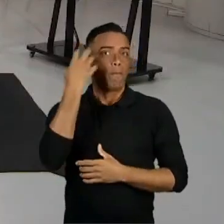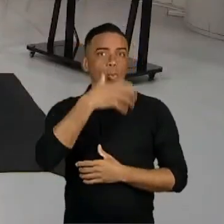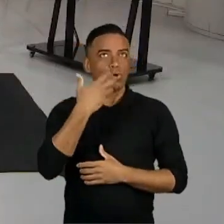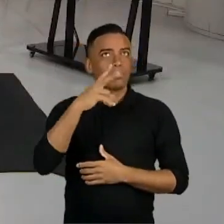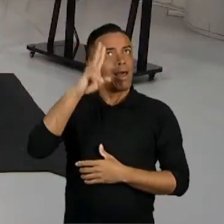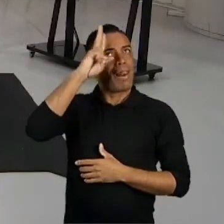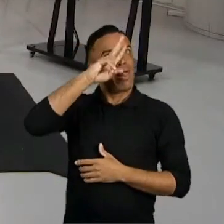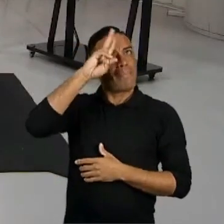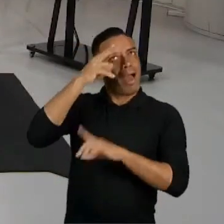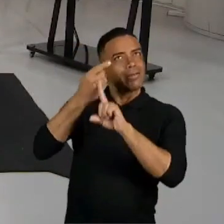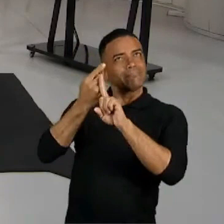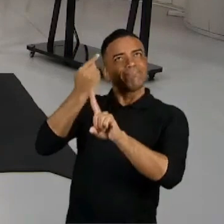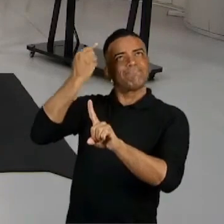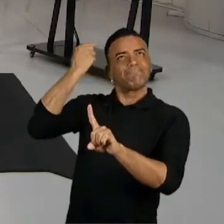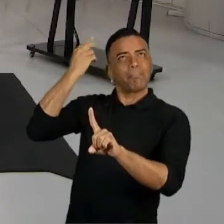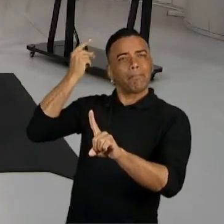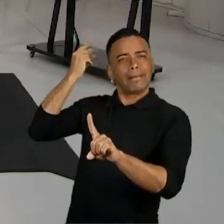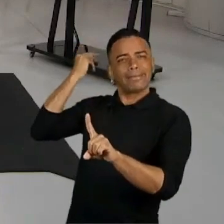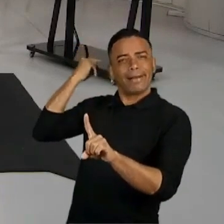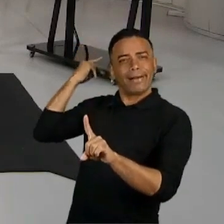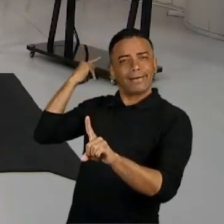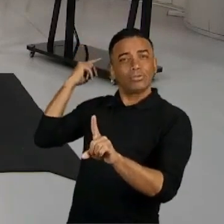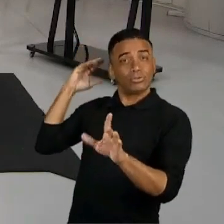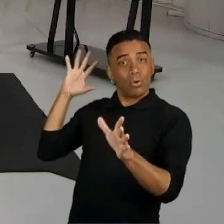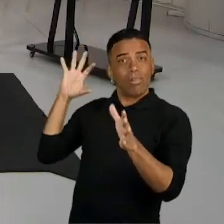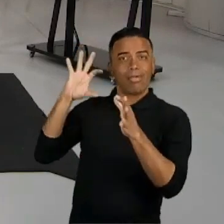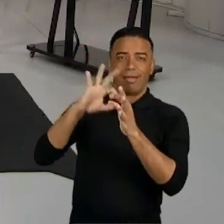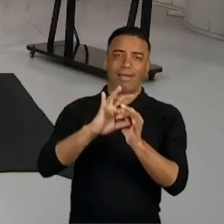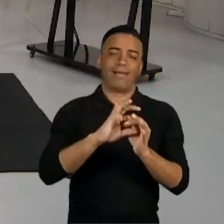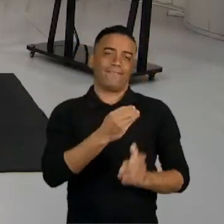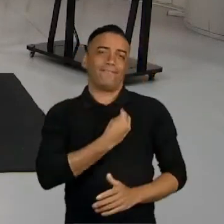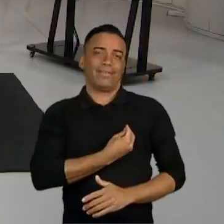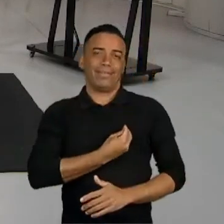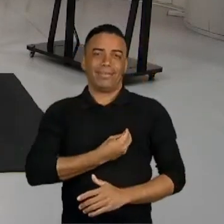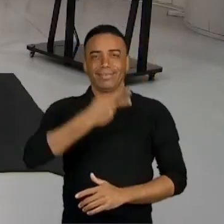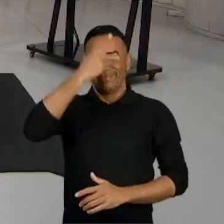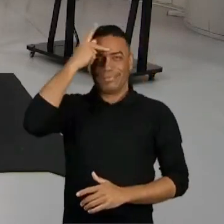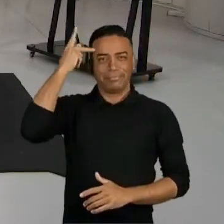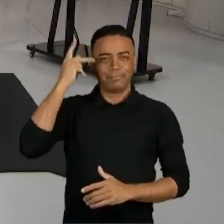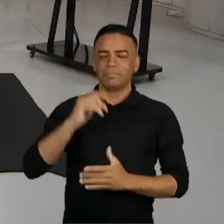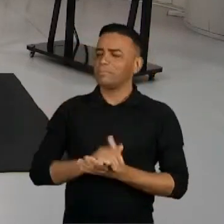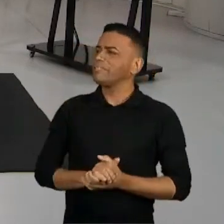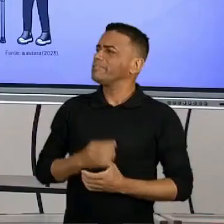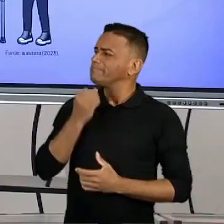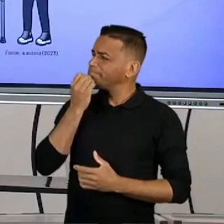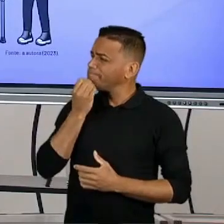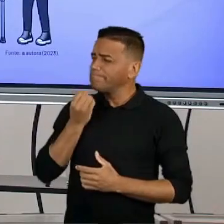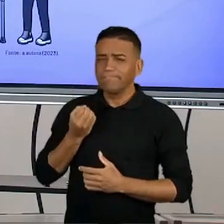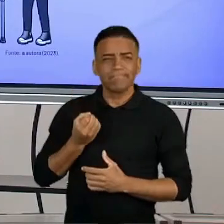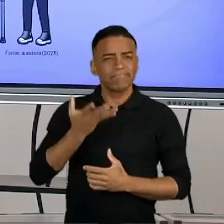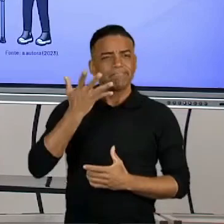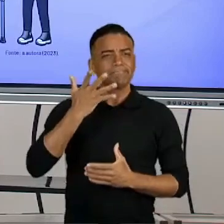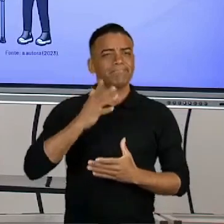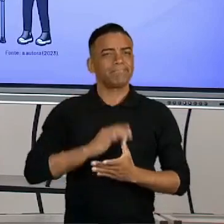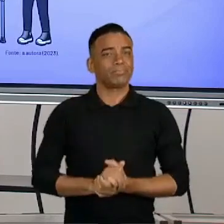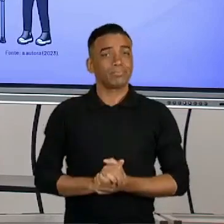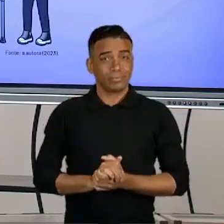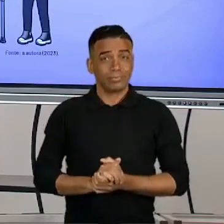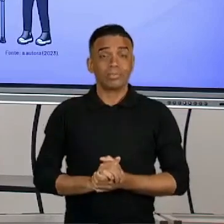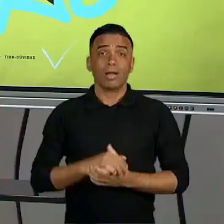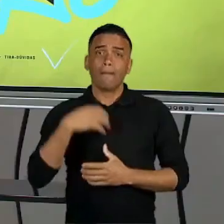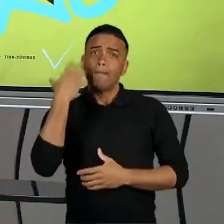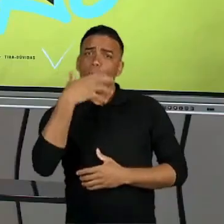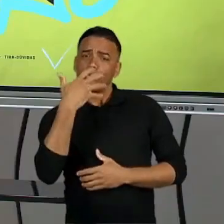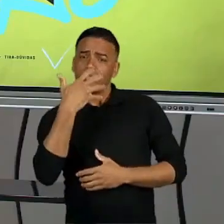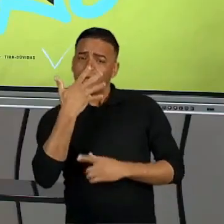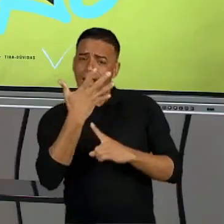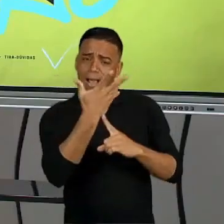memórias que estão associadas, por exemplo, a eventos da vida. Muito bom, gente. Então, a música é arte ou é medicina?